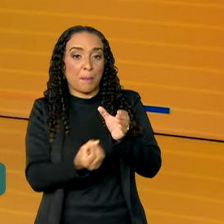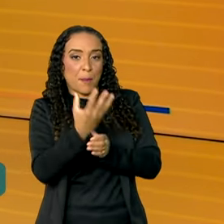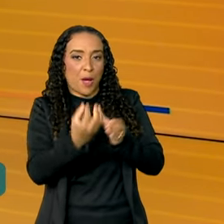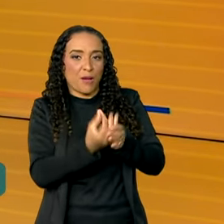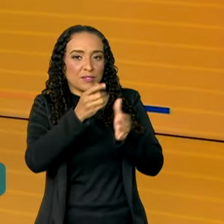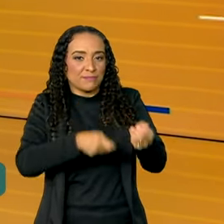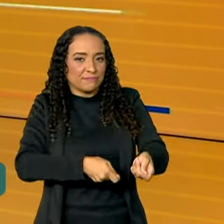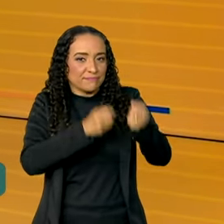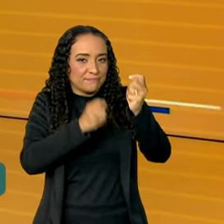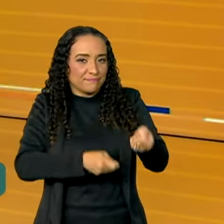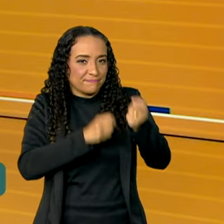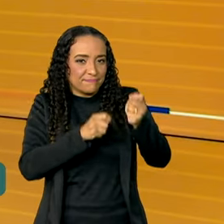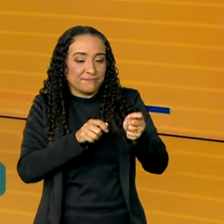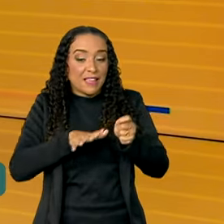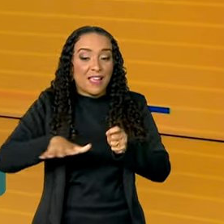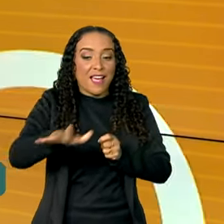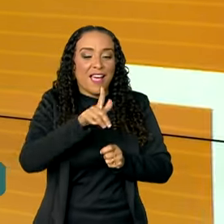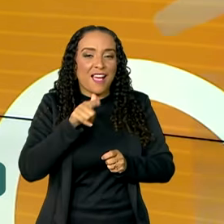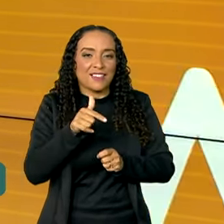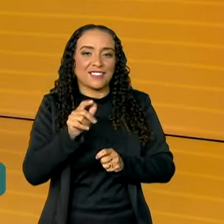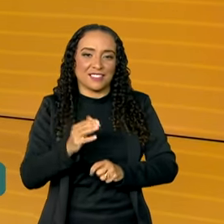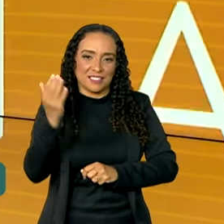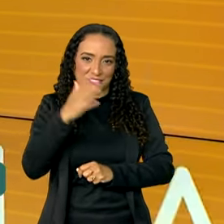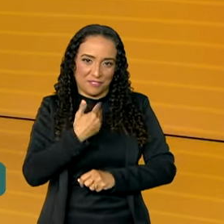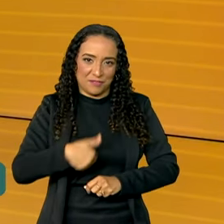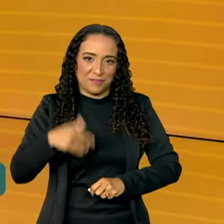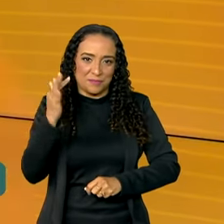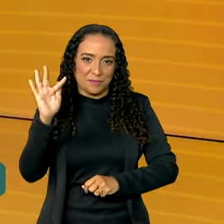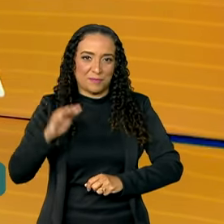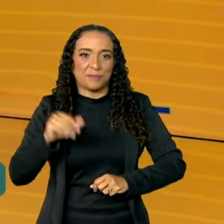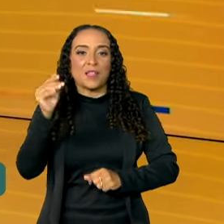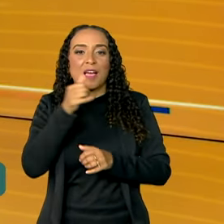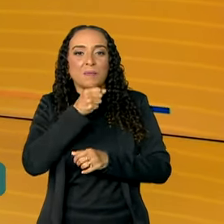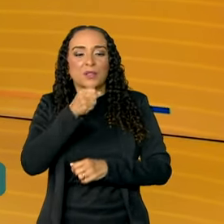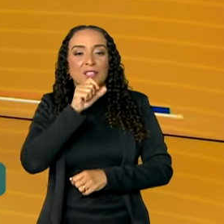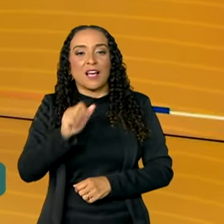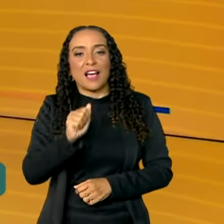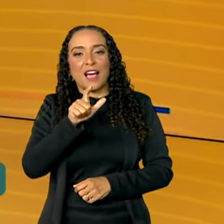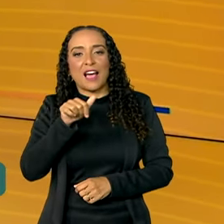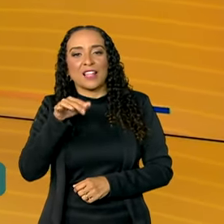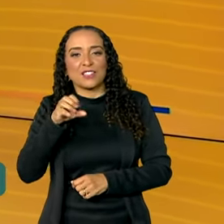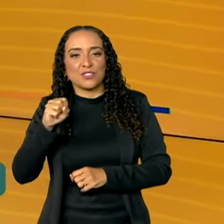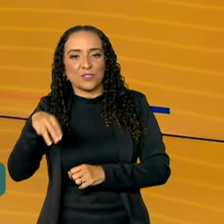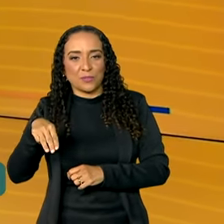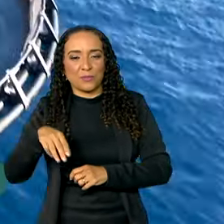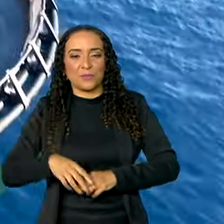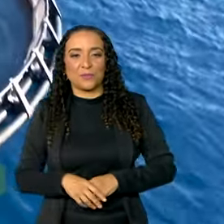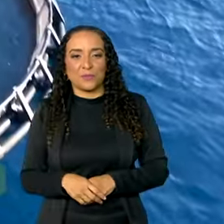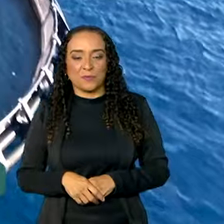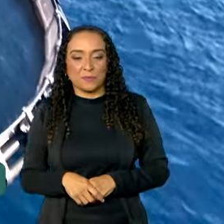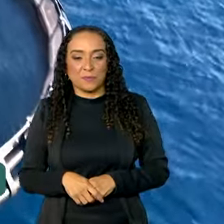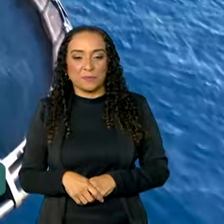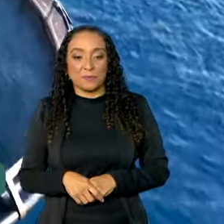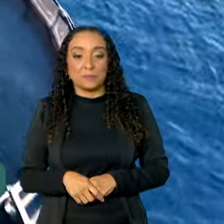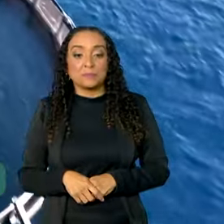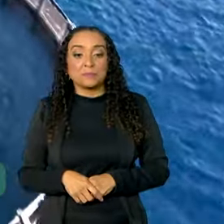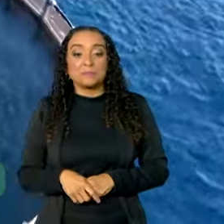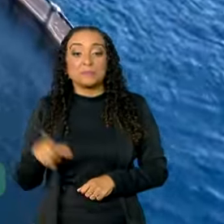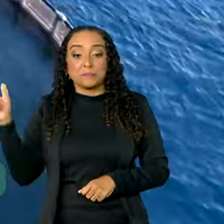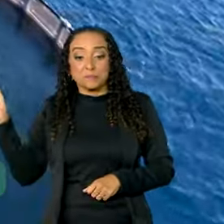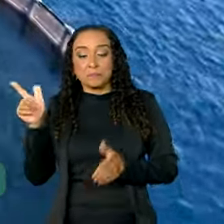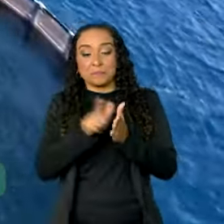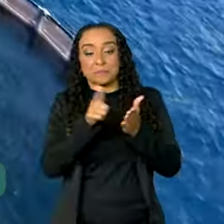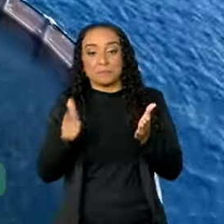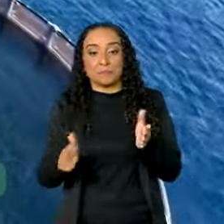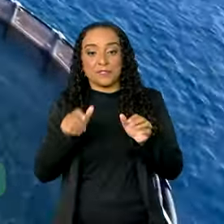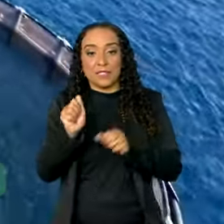na produção de pescados em Águas da União. A reportagem é de Alisson Machado. O Boletim da